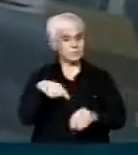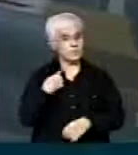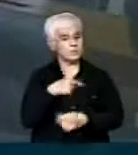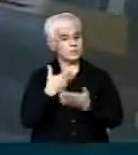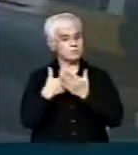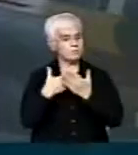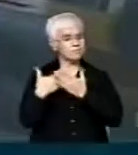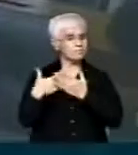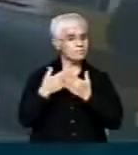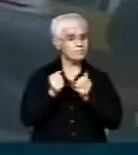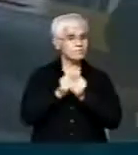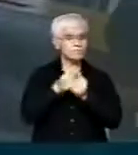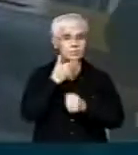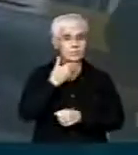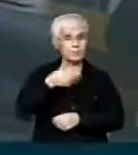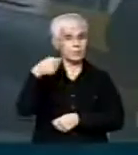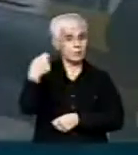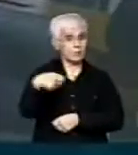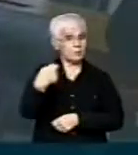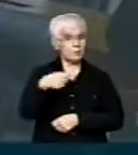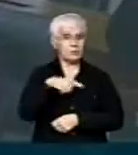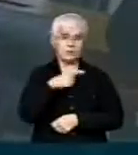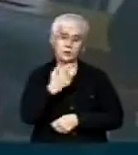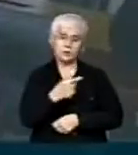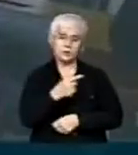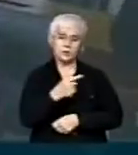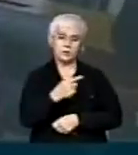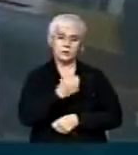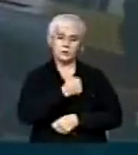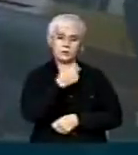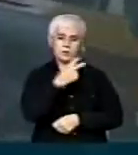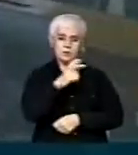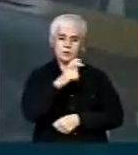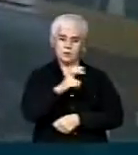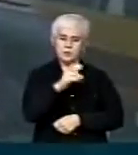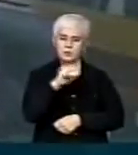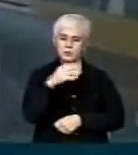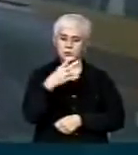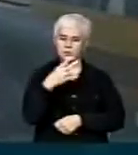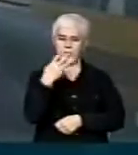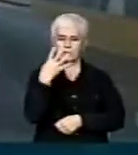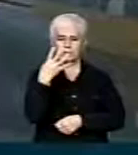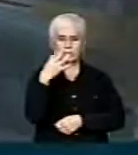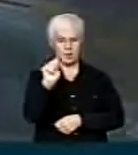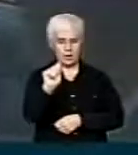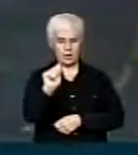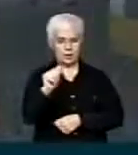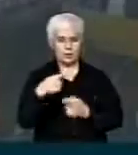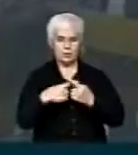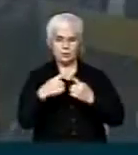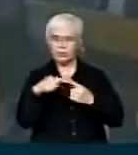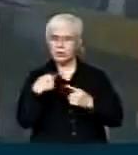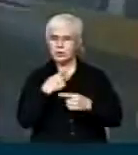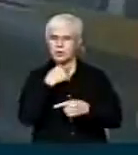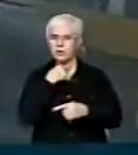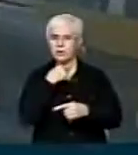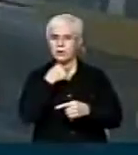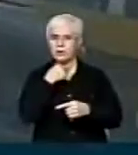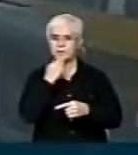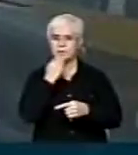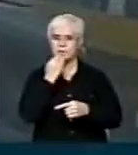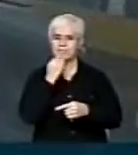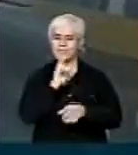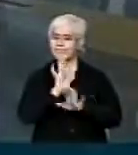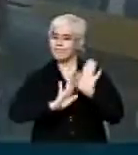precisamos de amadurecer um pouco com relação a esse 504A, essa proposta de emenda à Constituição, porque nós não podemos comprometer não só a